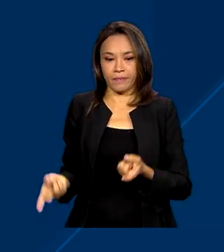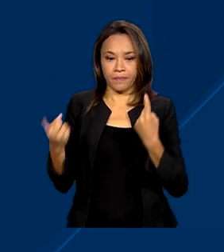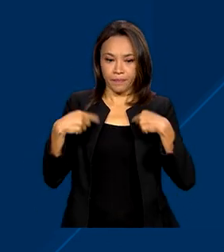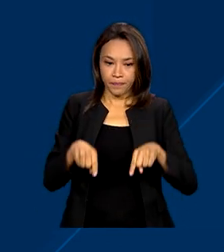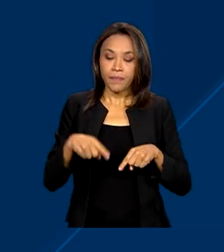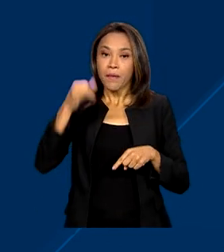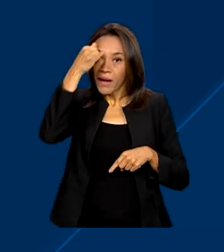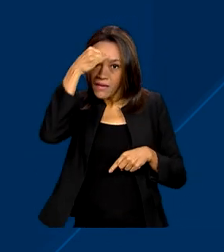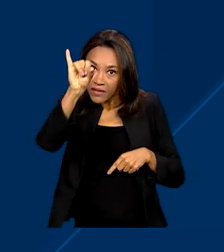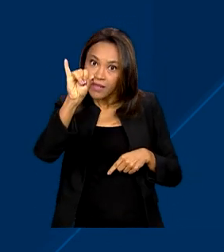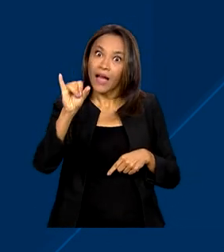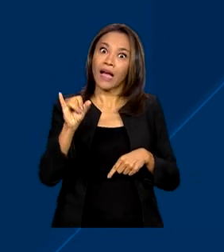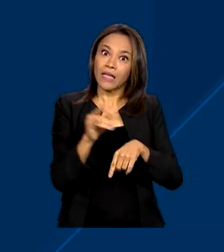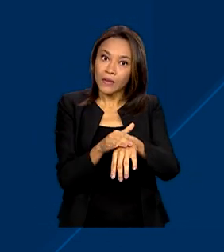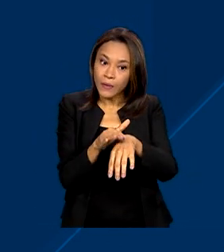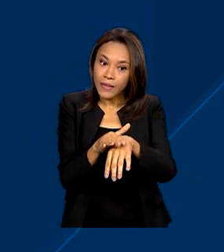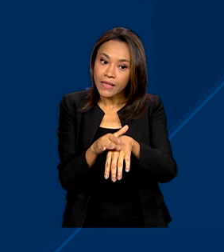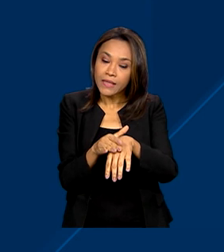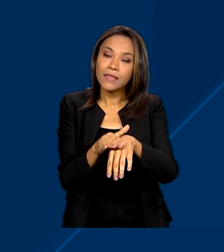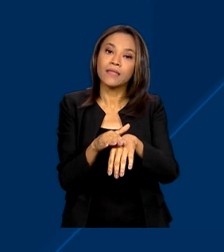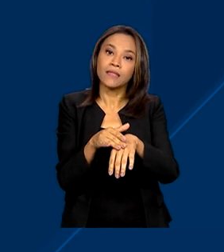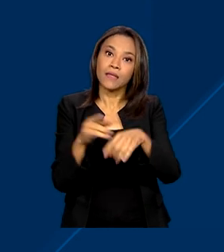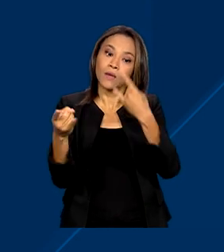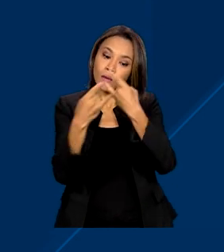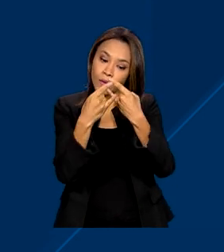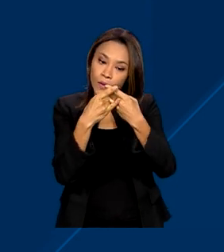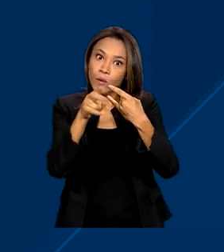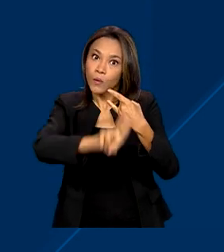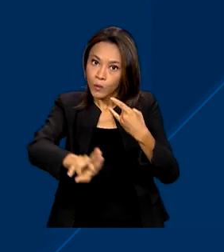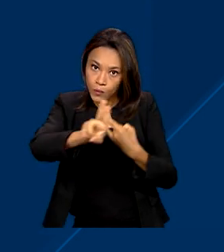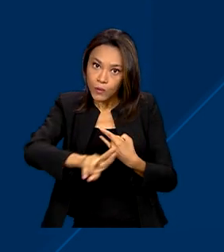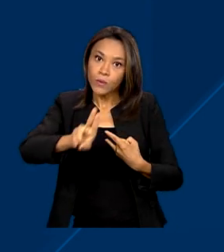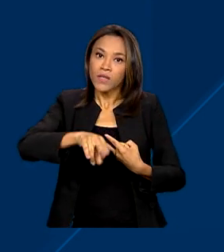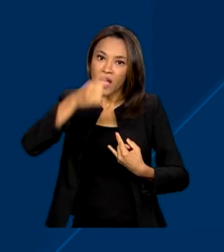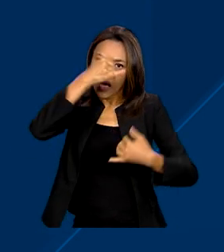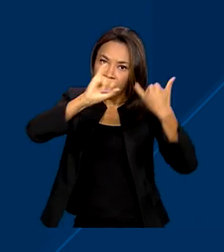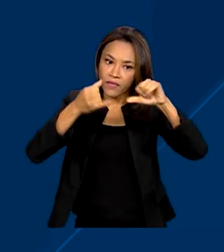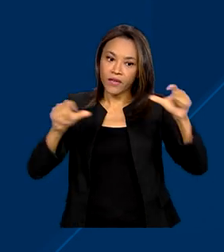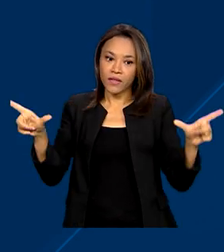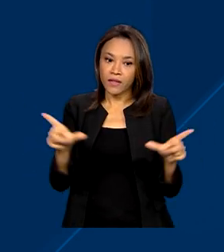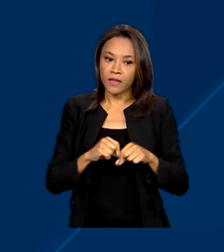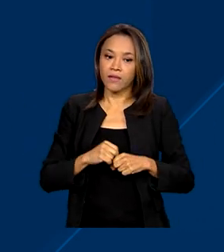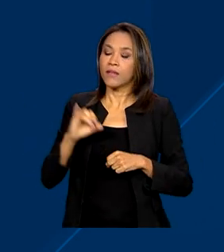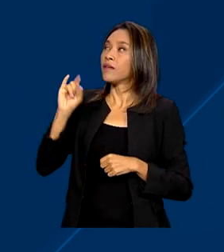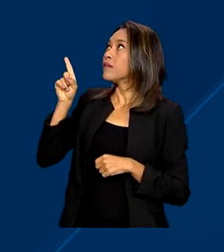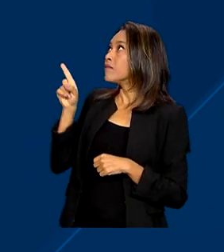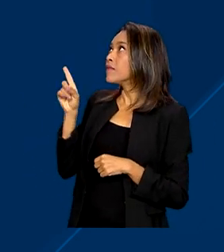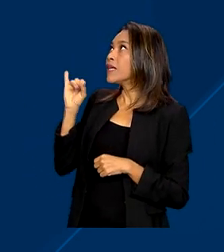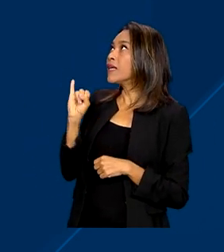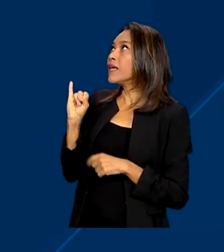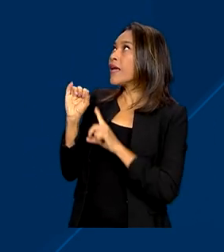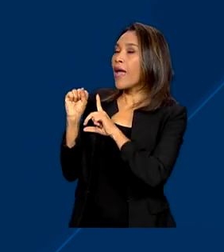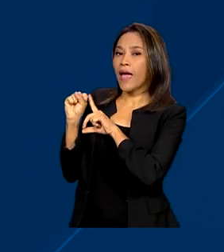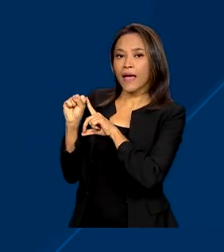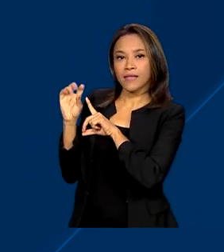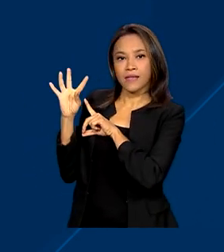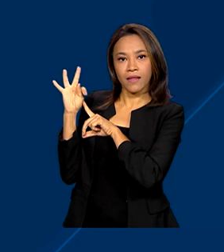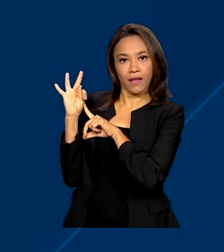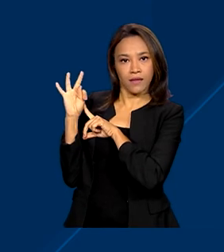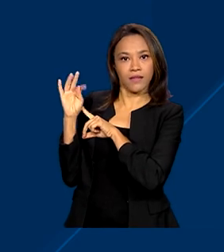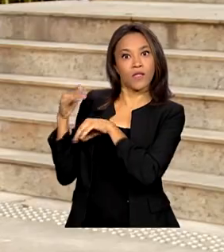infecção por HIV, o uso de preservativos evita as ISTs, infecções sexualmente